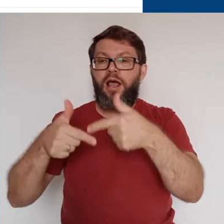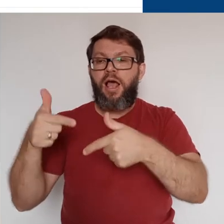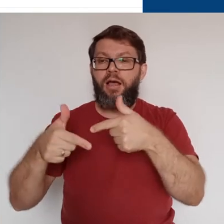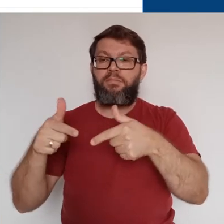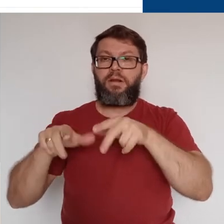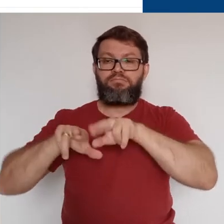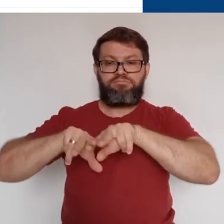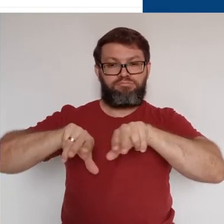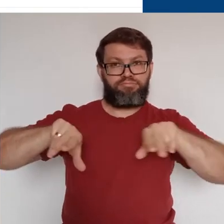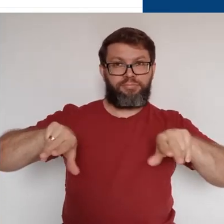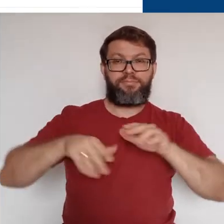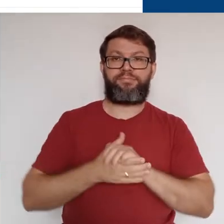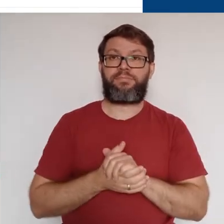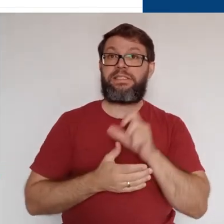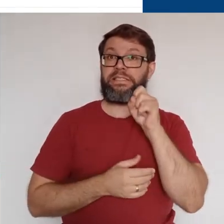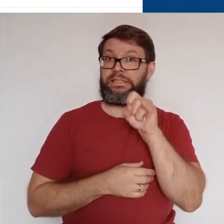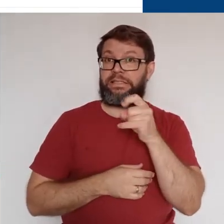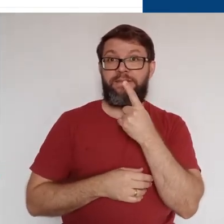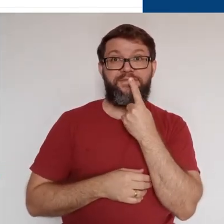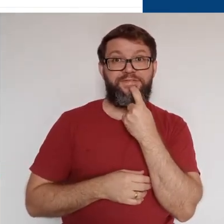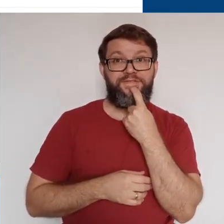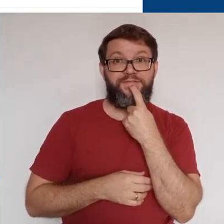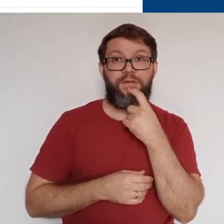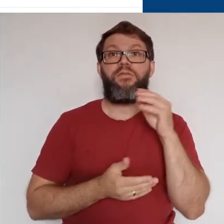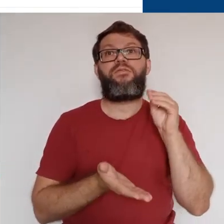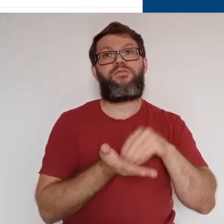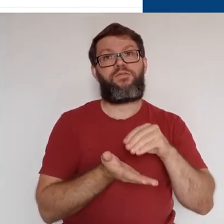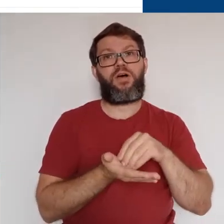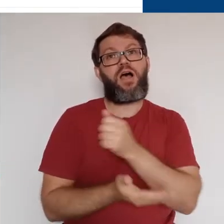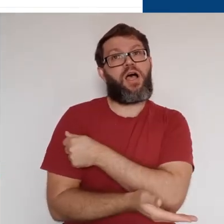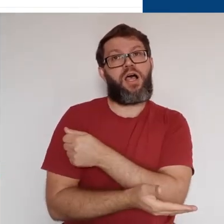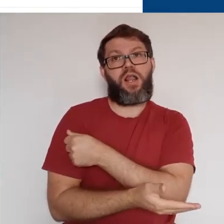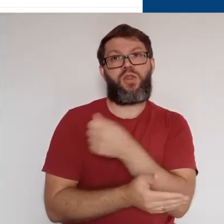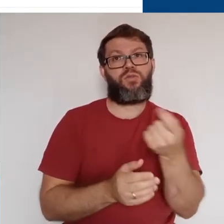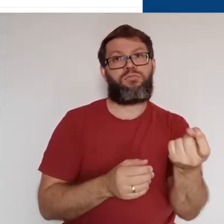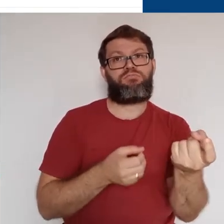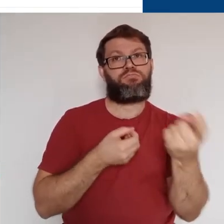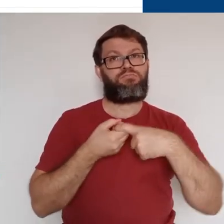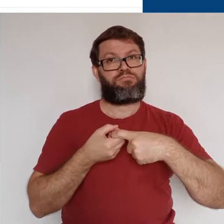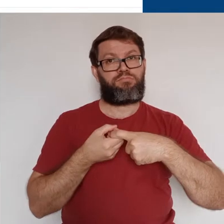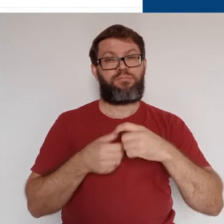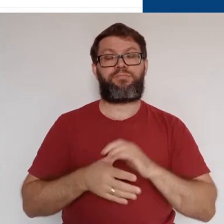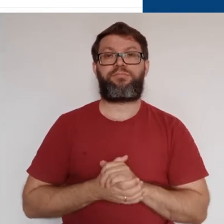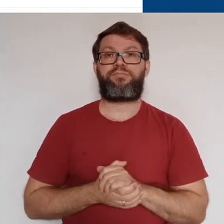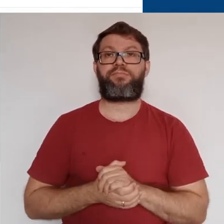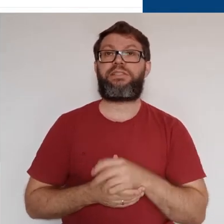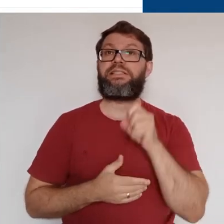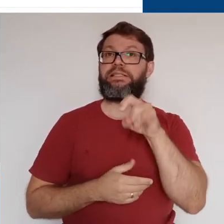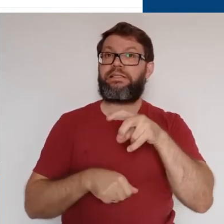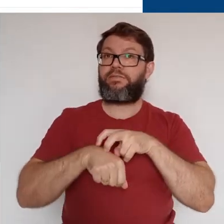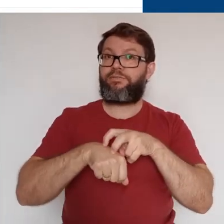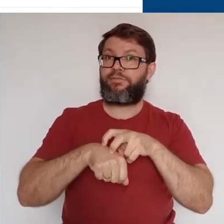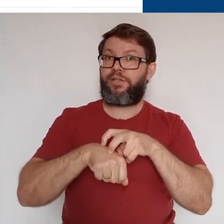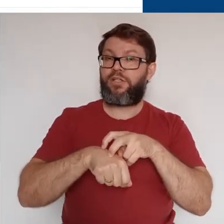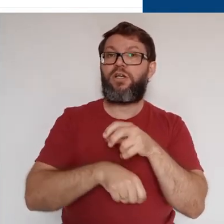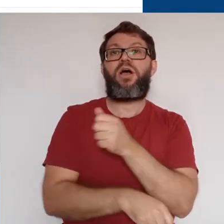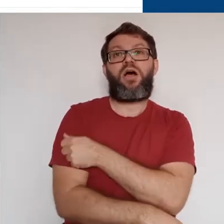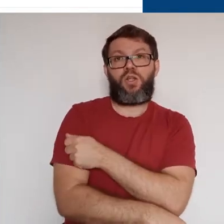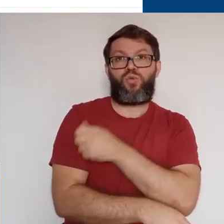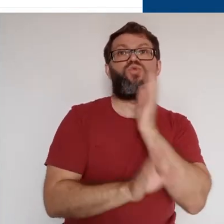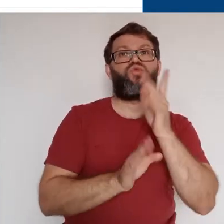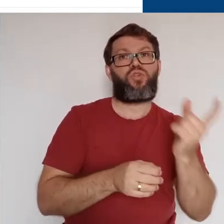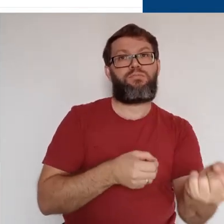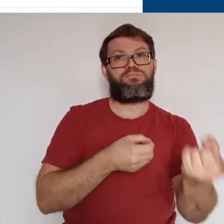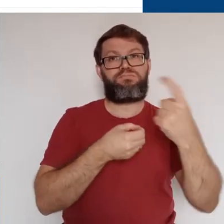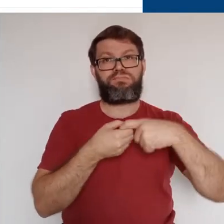ou de uma nota. Se estiver vermelho, ela está pendente, ainda não foi enviada. Se estiver verde,